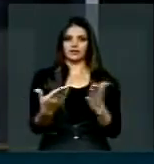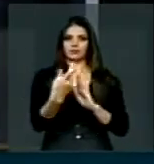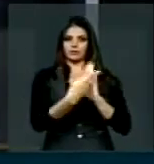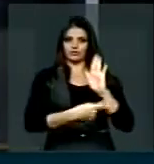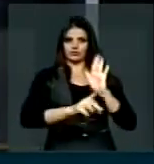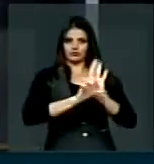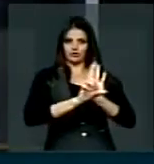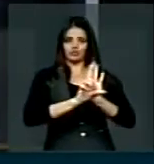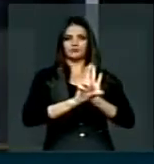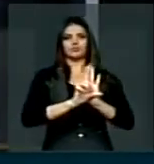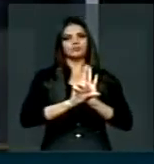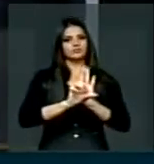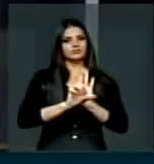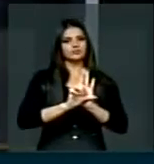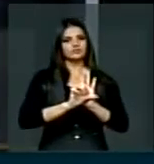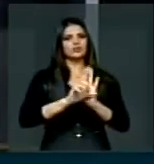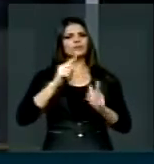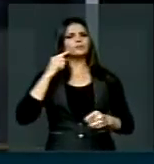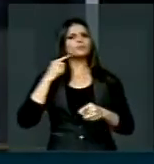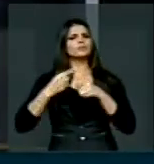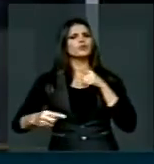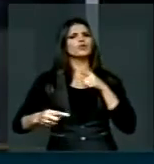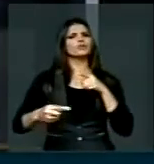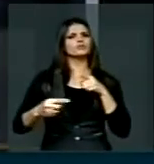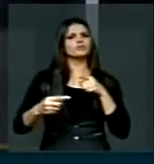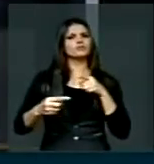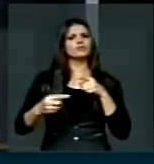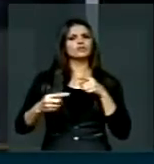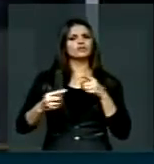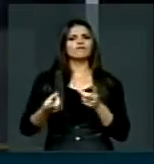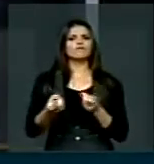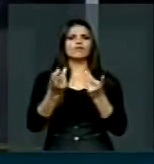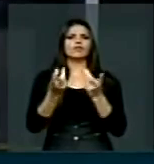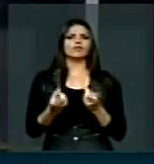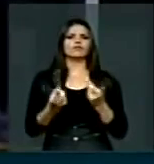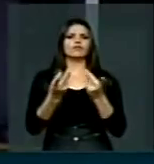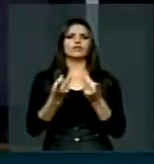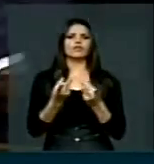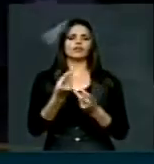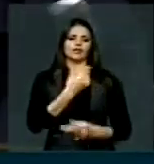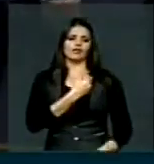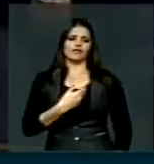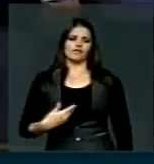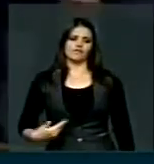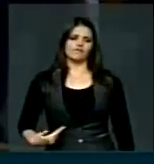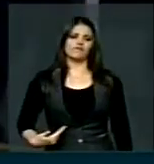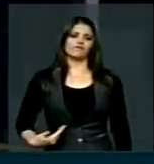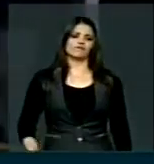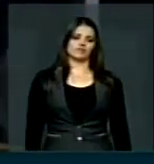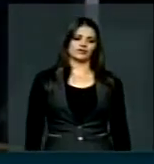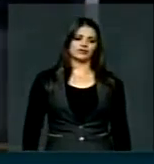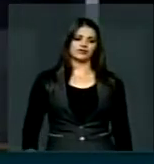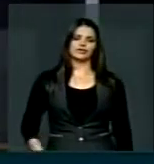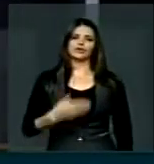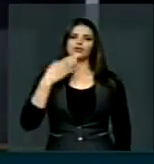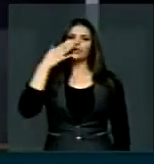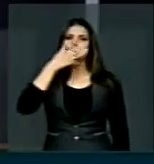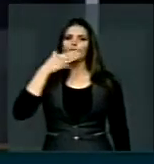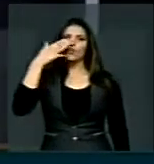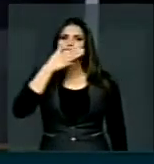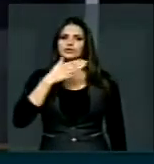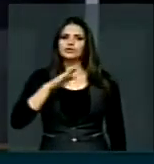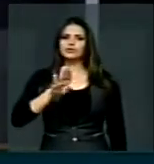projeto de lei que proíbe a venda de refrigerantes, de doces, de